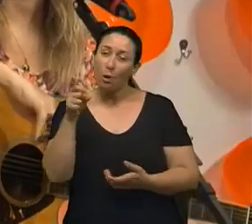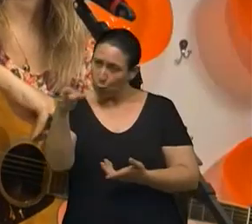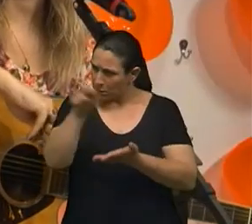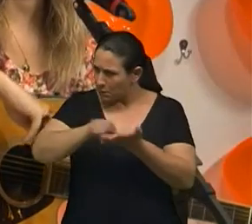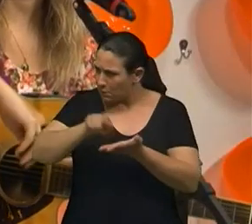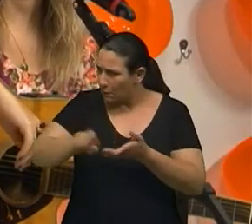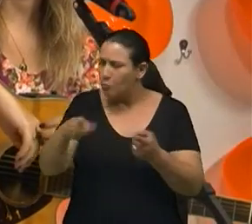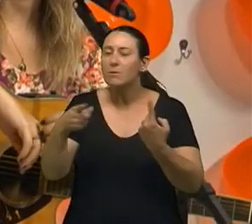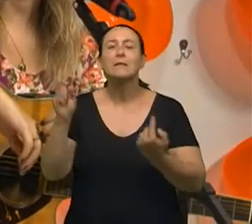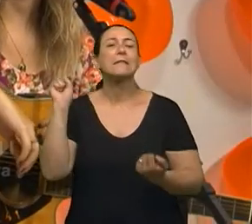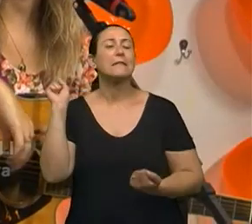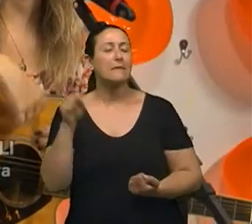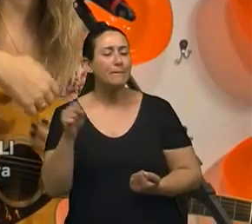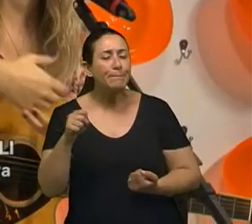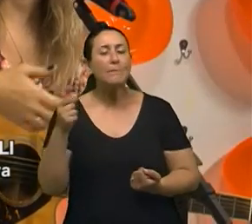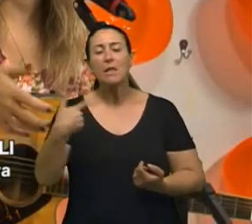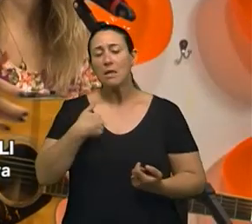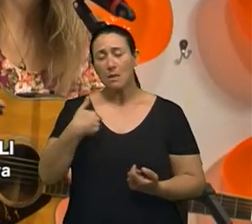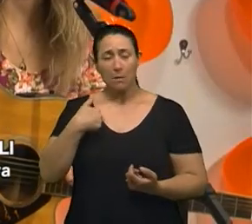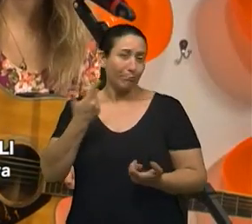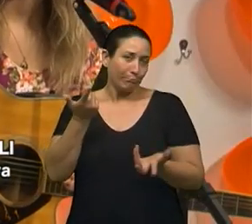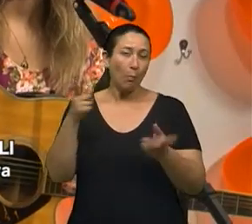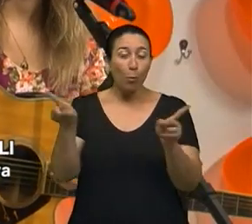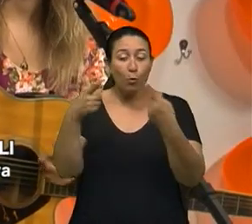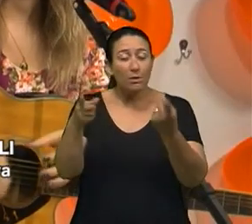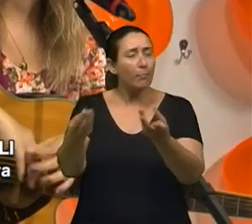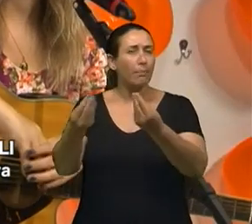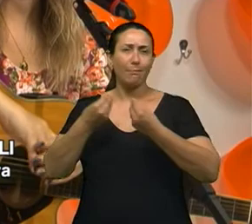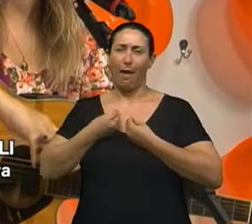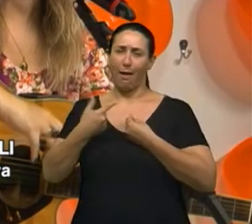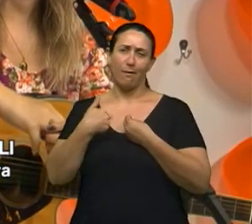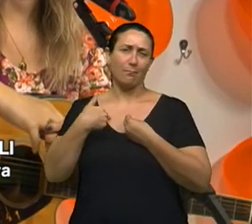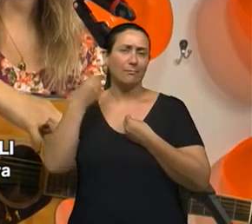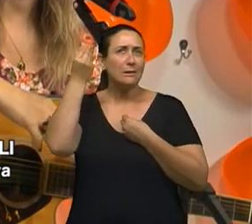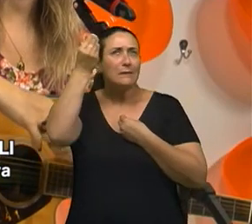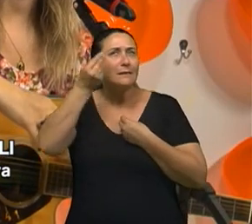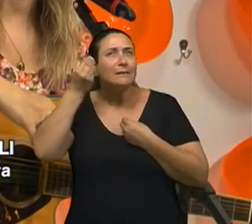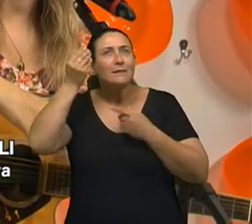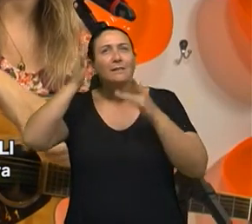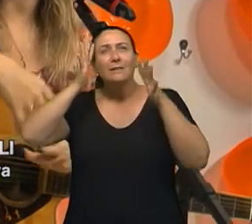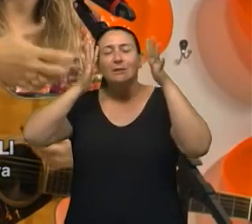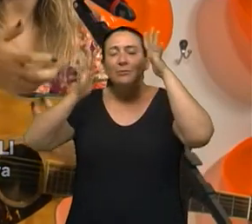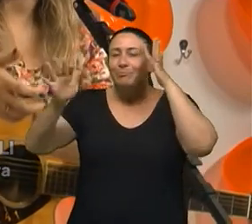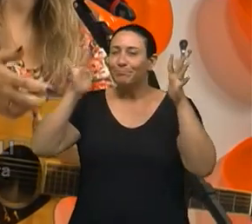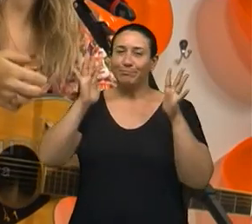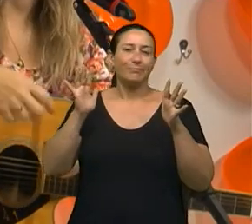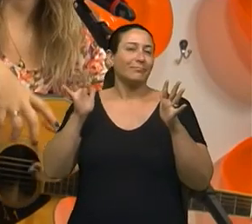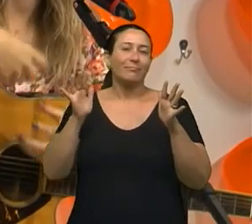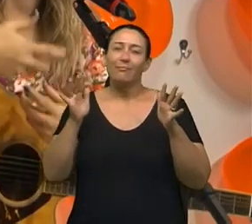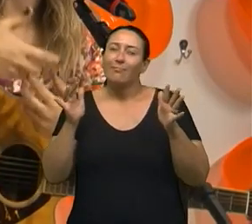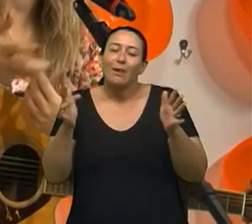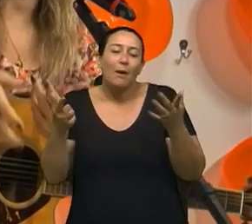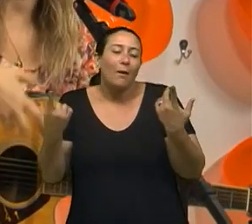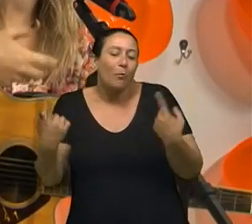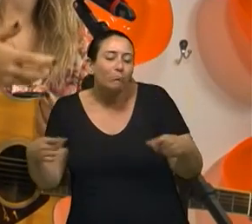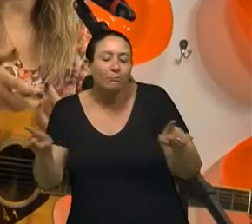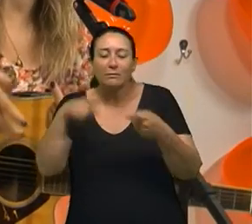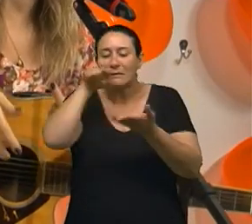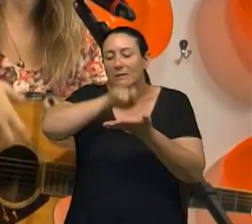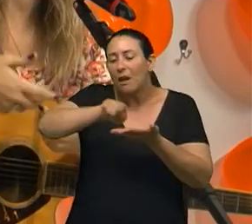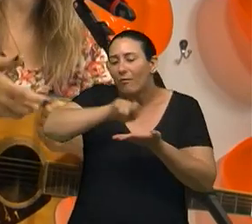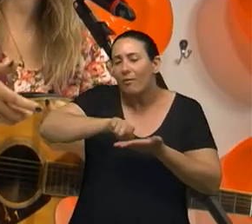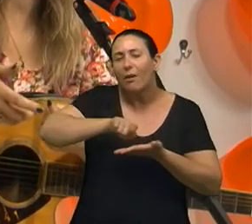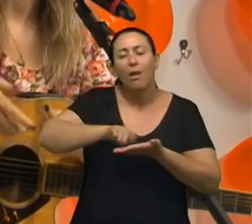falando é muito interessante, assim, porque a música para mim é terapia. Acima de tudo, eu acho que a composição, a parte de escrever e